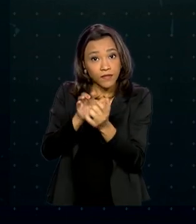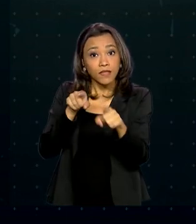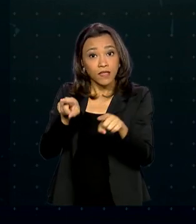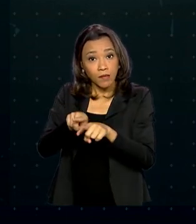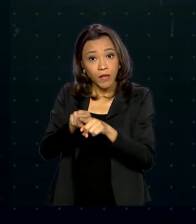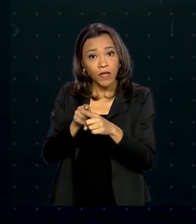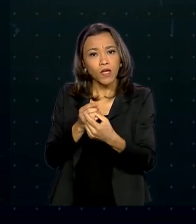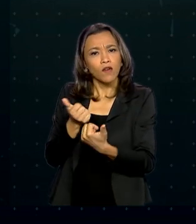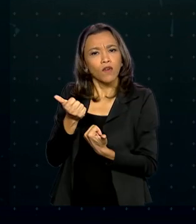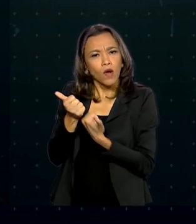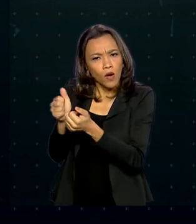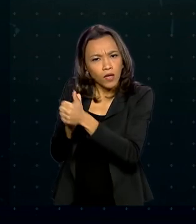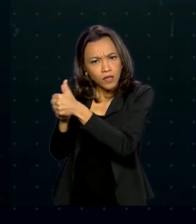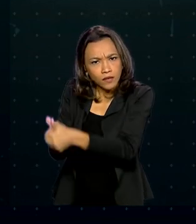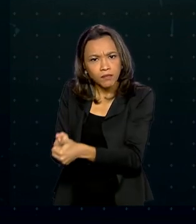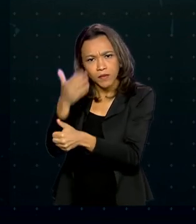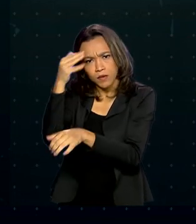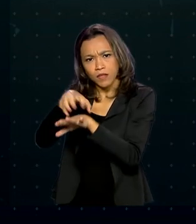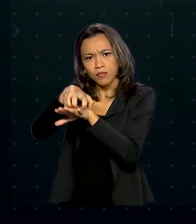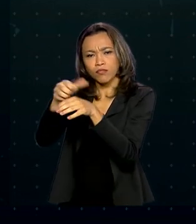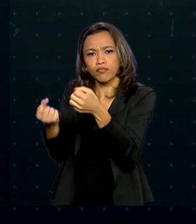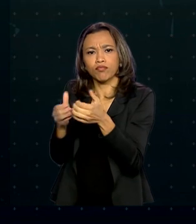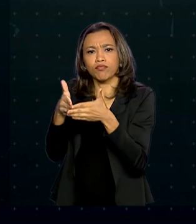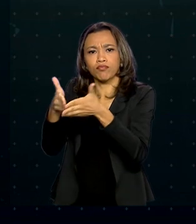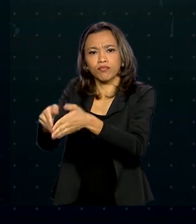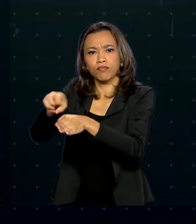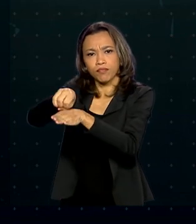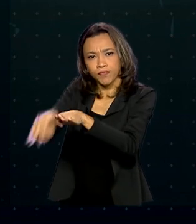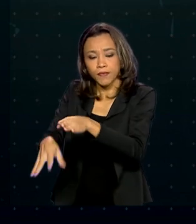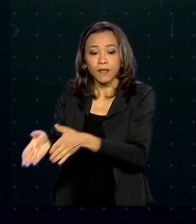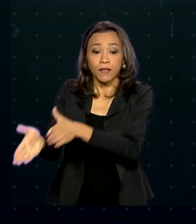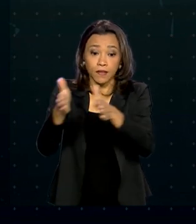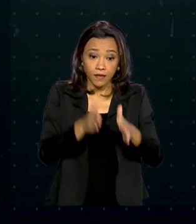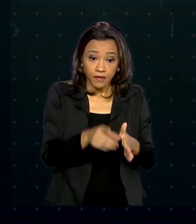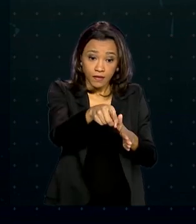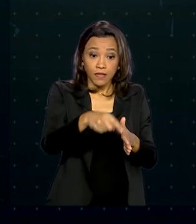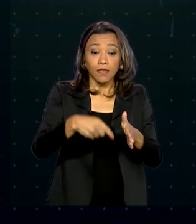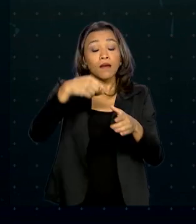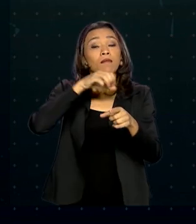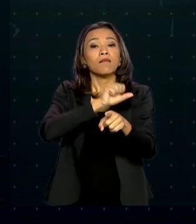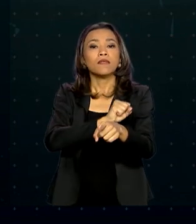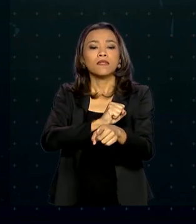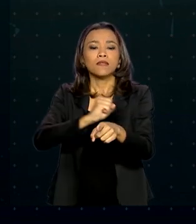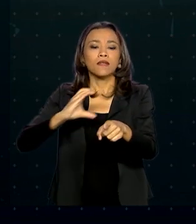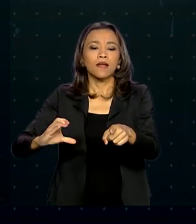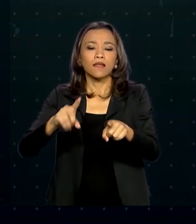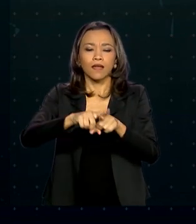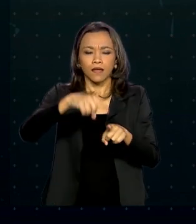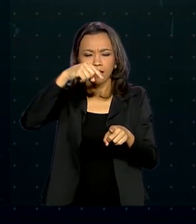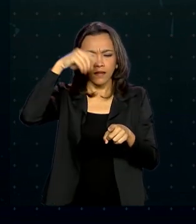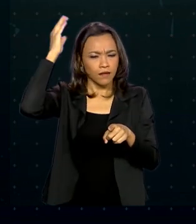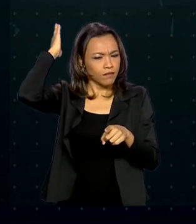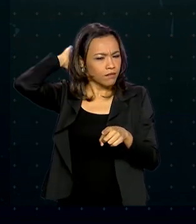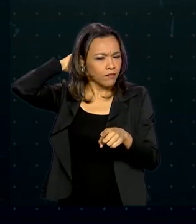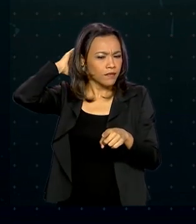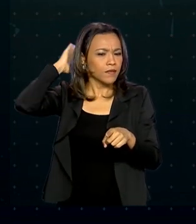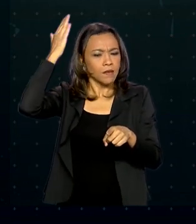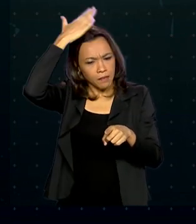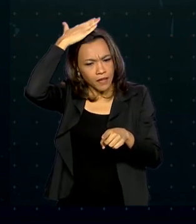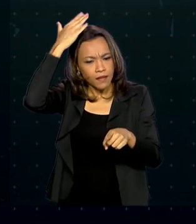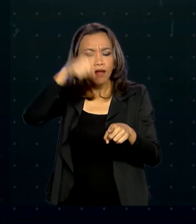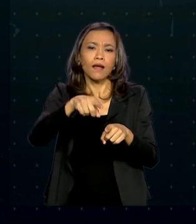cruzeiro. No Paraná, em Santa Catarina e no Rio Grande do Sul, o Exército realizou apoio logístico e de mobilização de